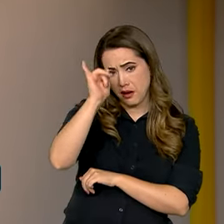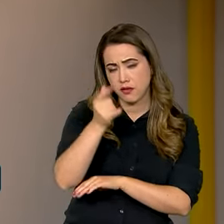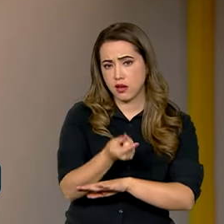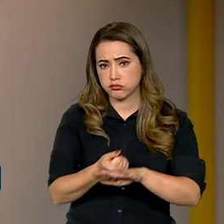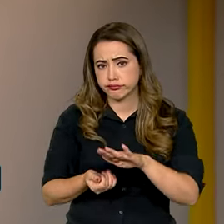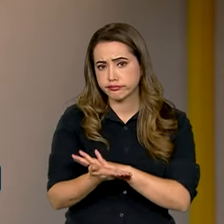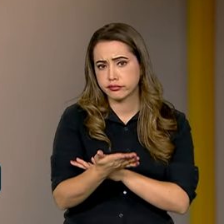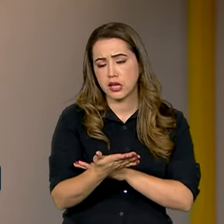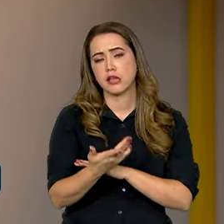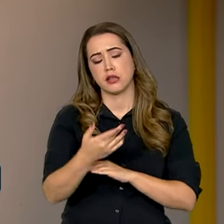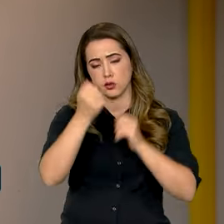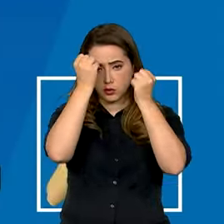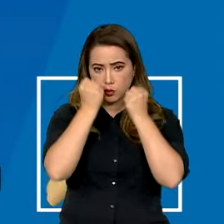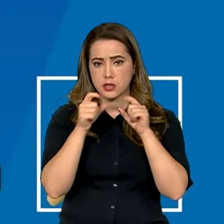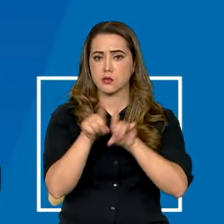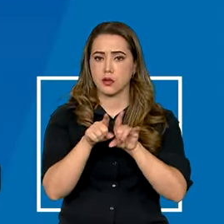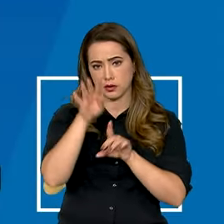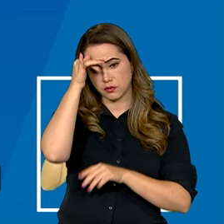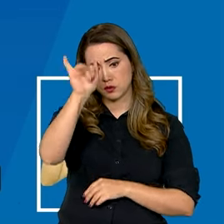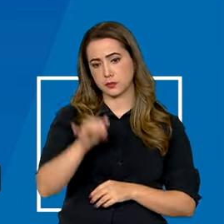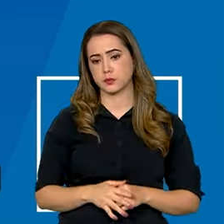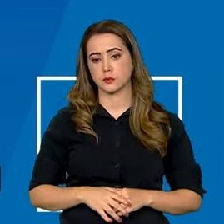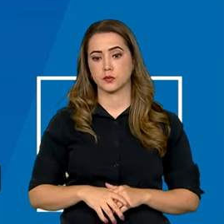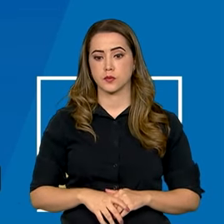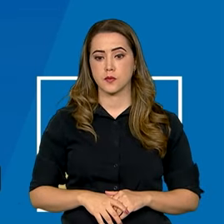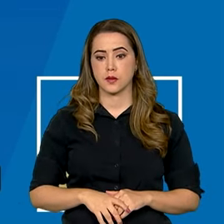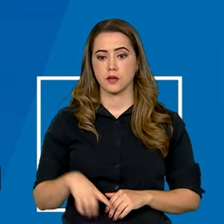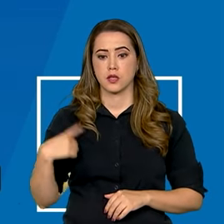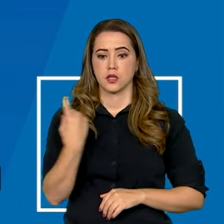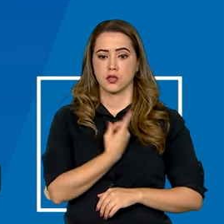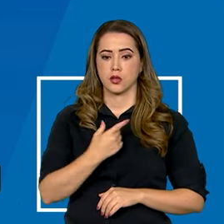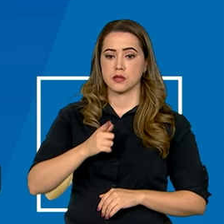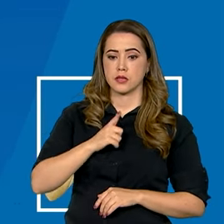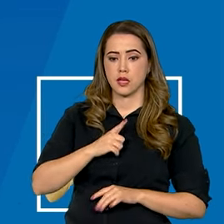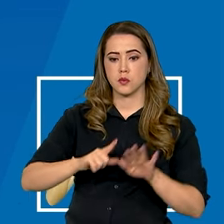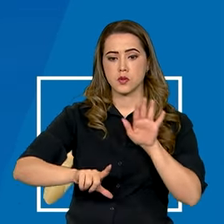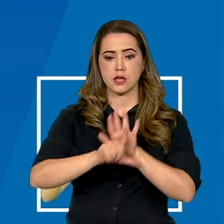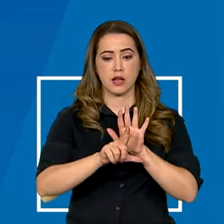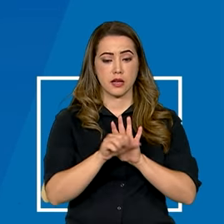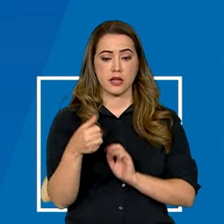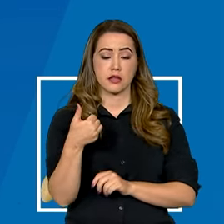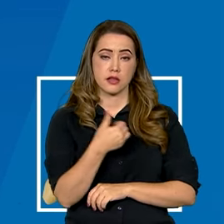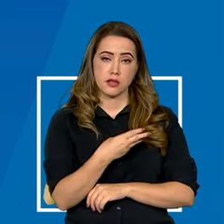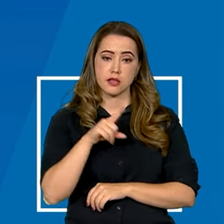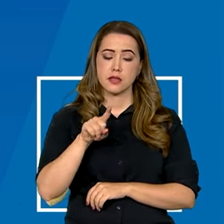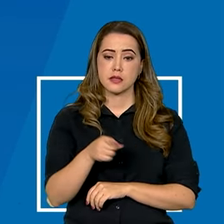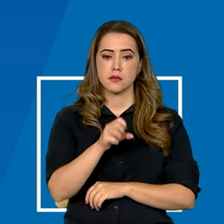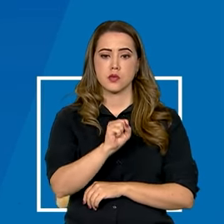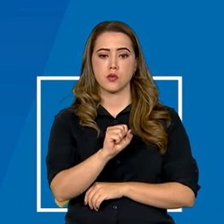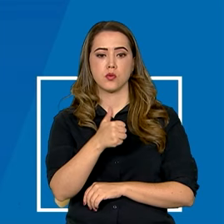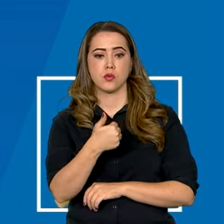lavagem de dinheiro e o terrorismo. Nós temos a Lei 13.810,